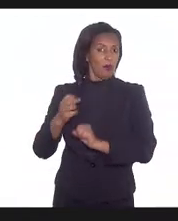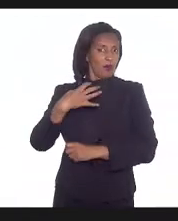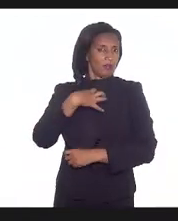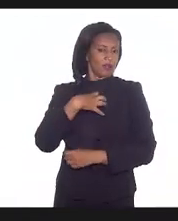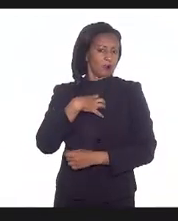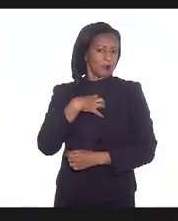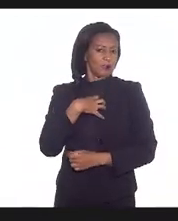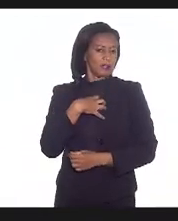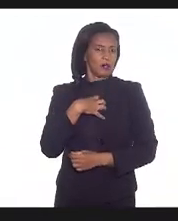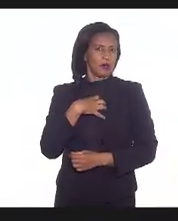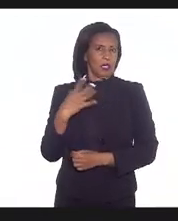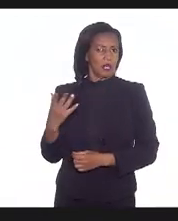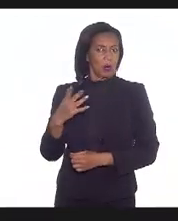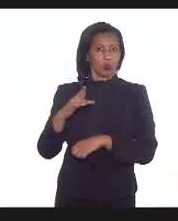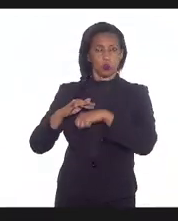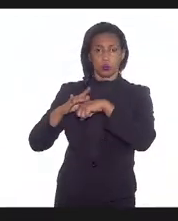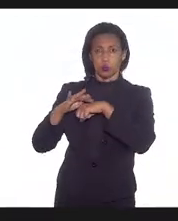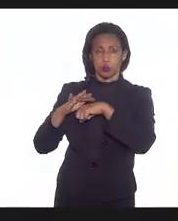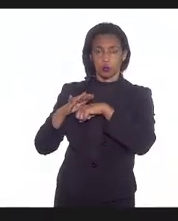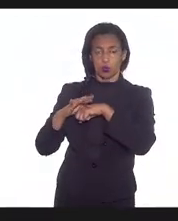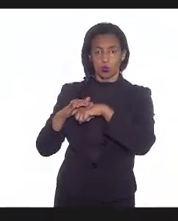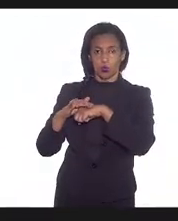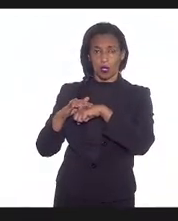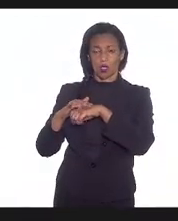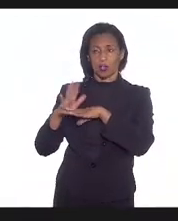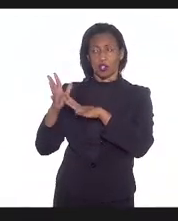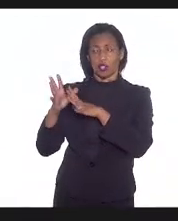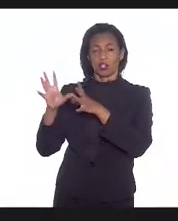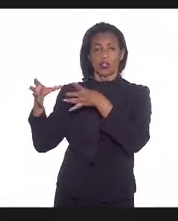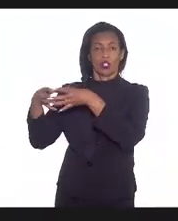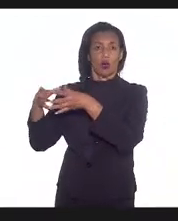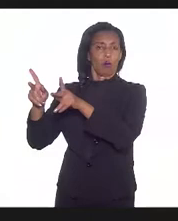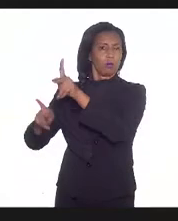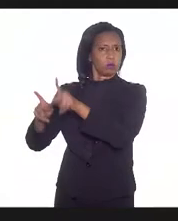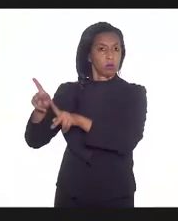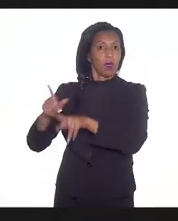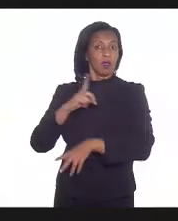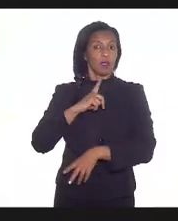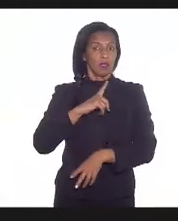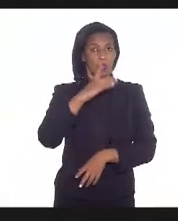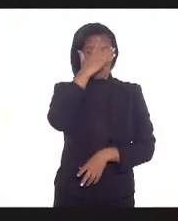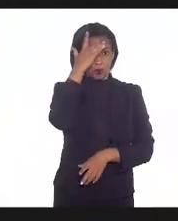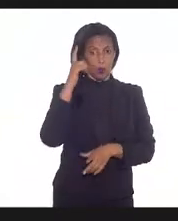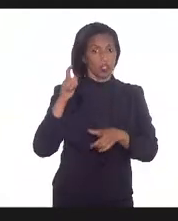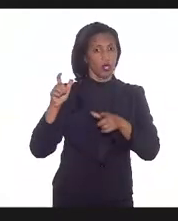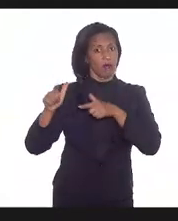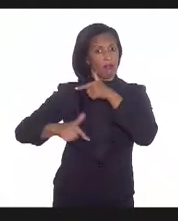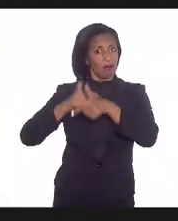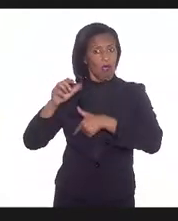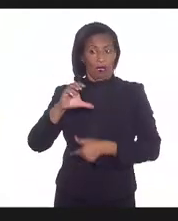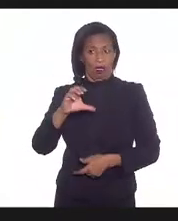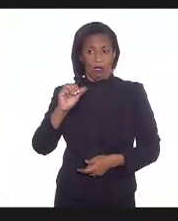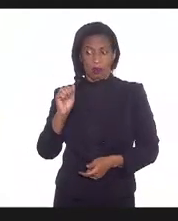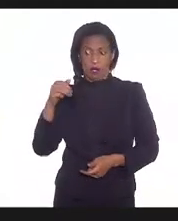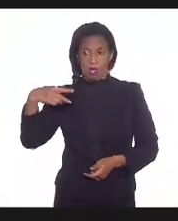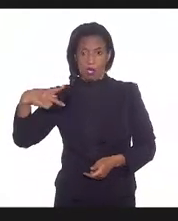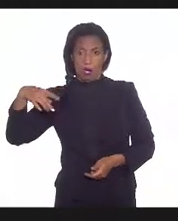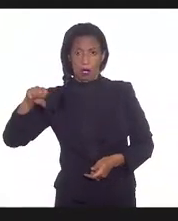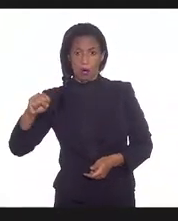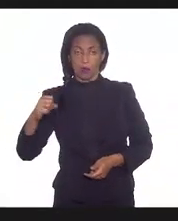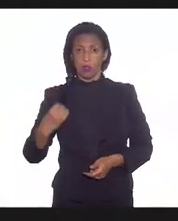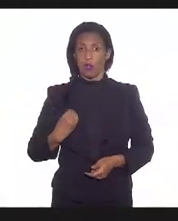o paciente zero de algumas populações. Tem gente que trabalha na bacia de campos e mora no Nordeste,